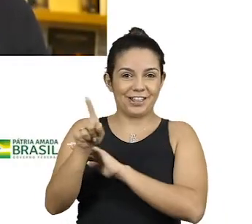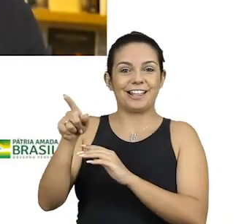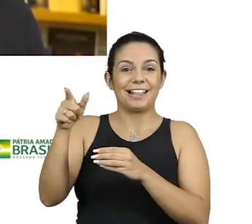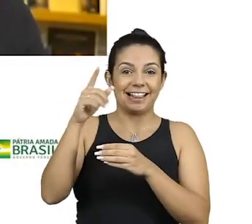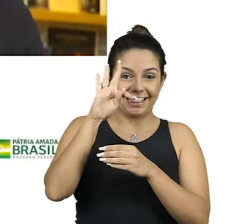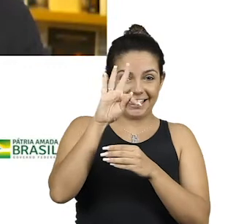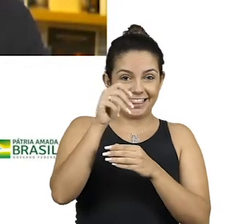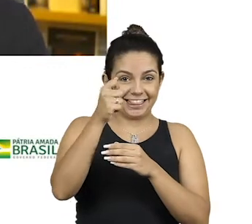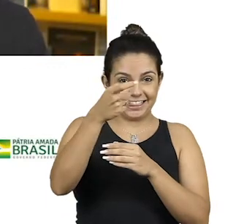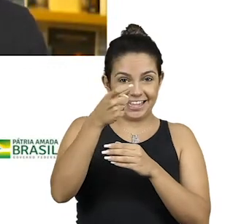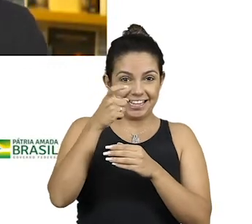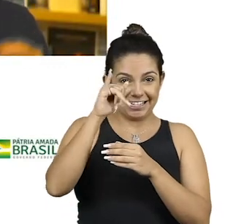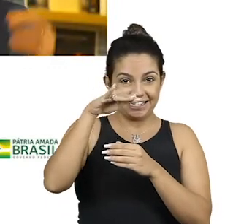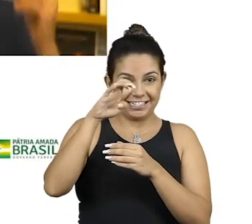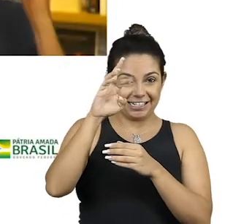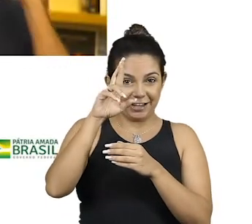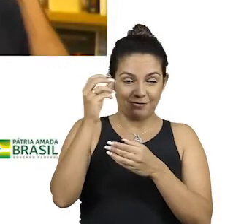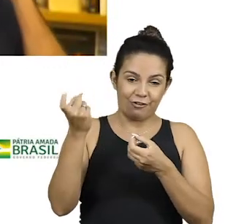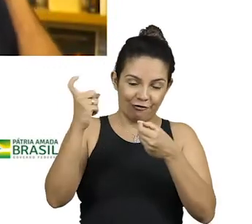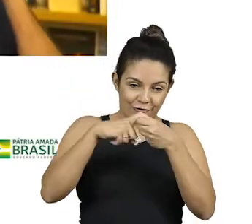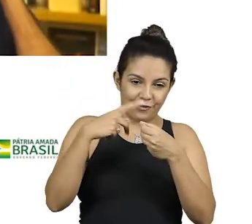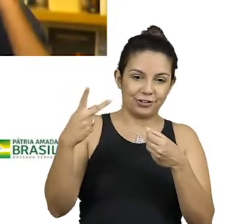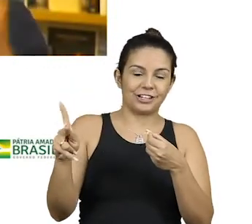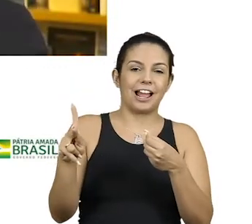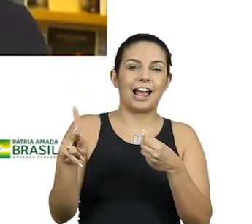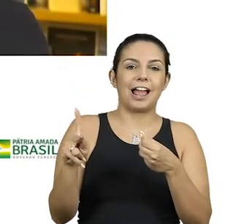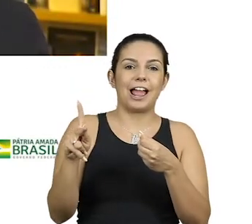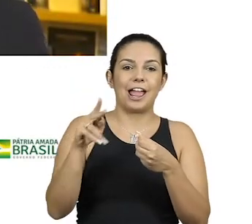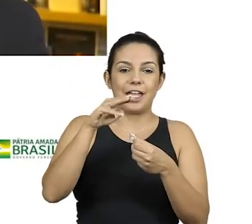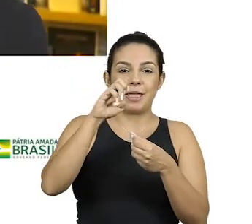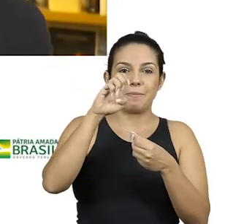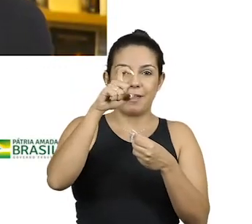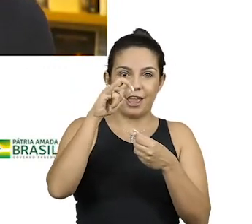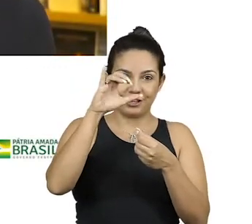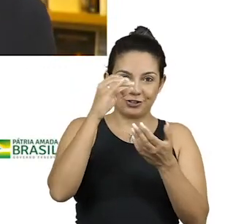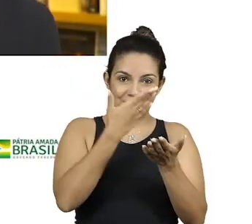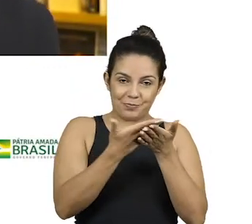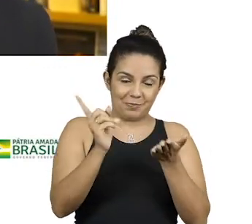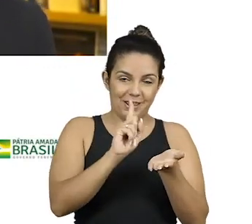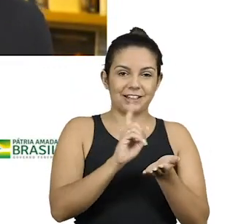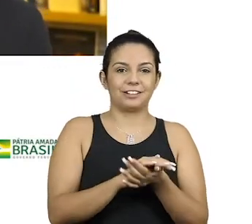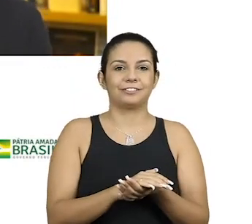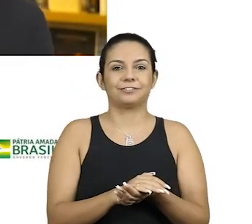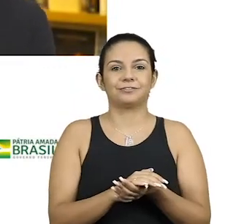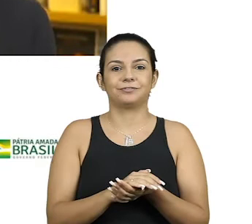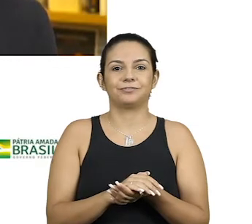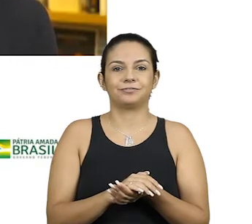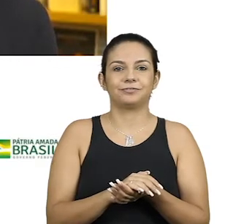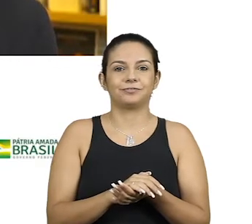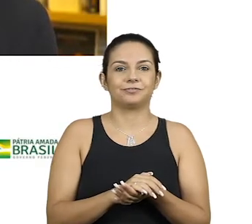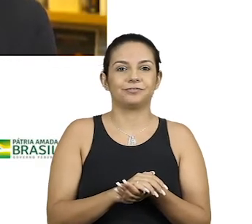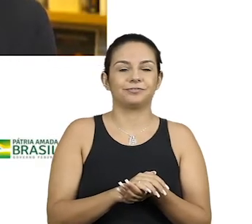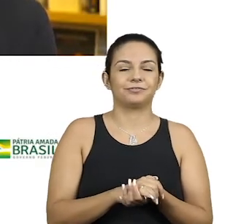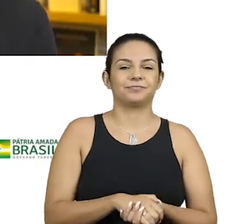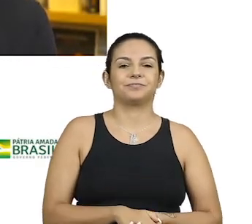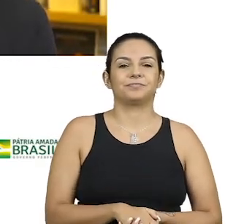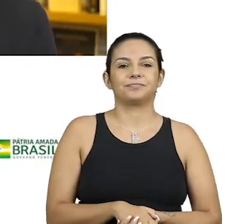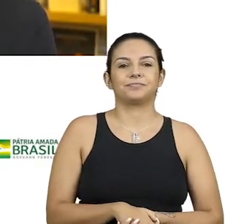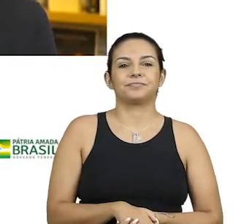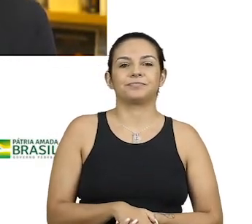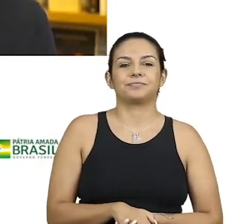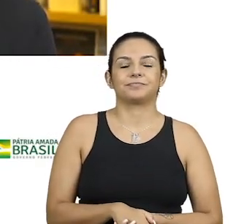Queria que você falasse desse novo rapaz que está com dois menininhos novos, com taxímetro zerado.